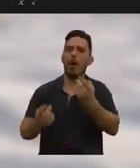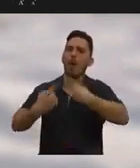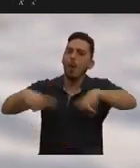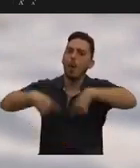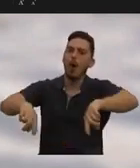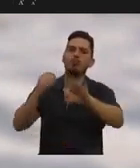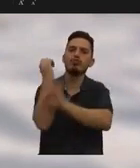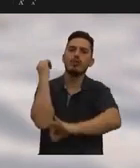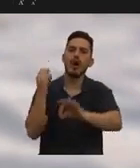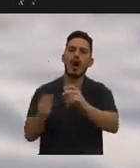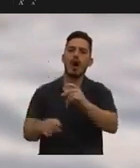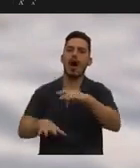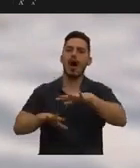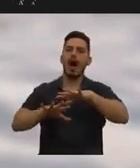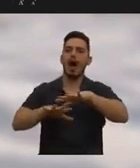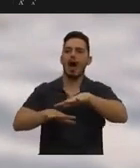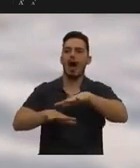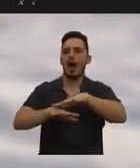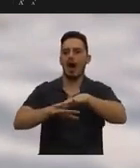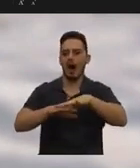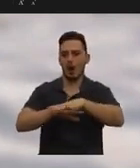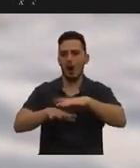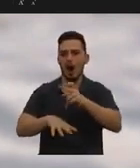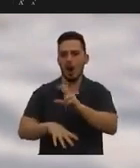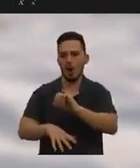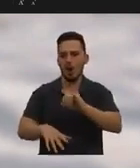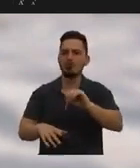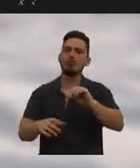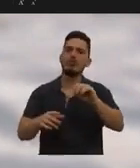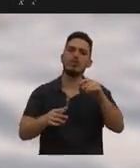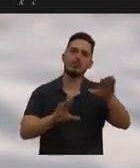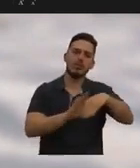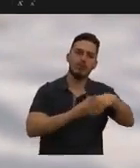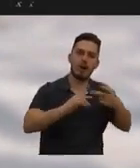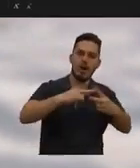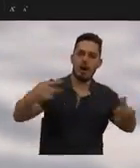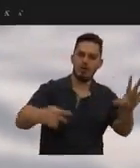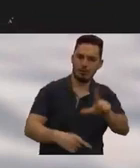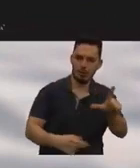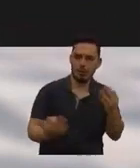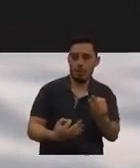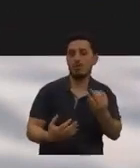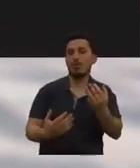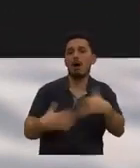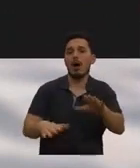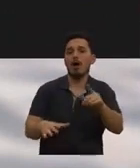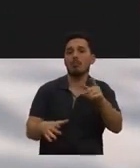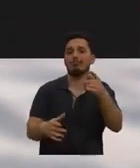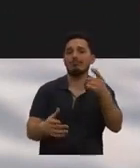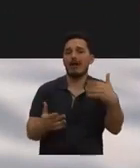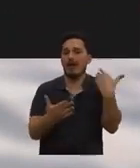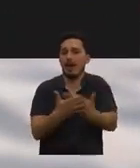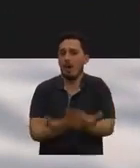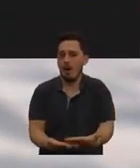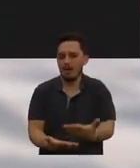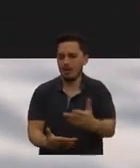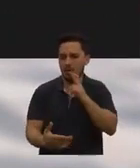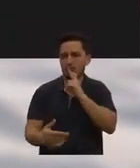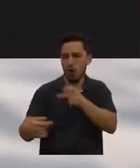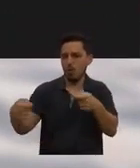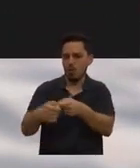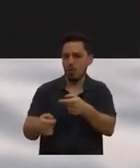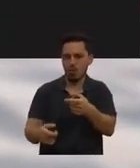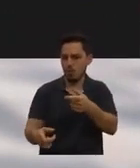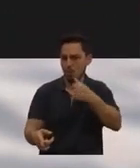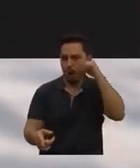pela Junta de Freguesia de Arroios com o apoio e participação da Câmara de Lisboa e que não se encontram refletidas até ao momento nos planos deste